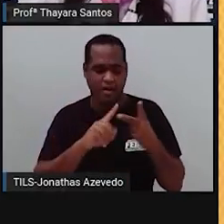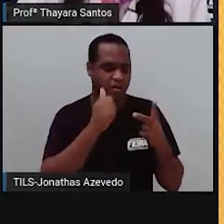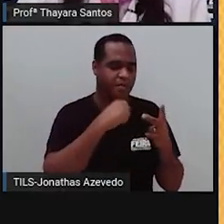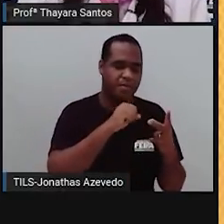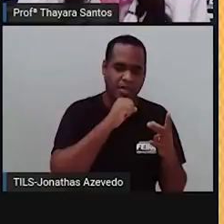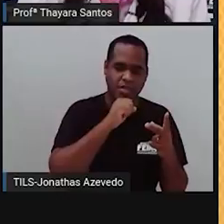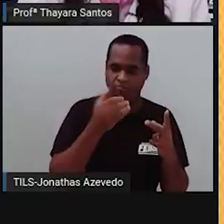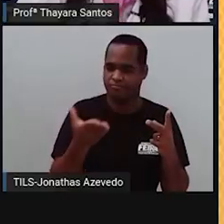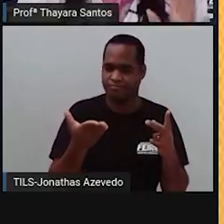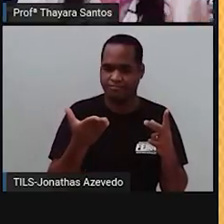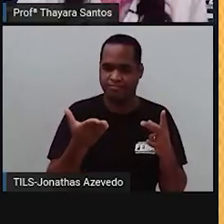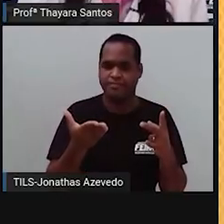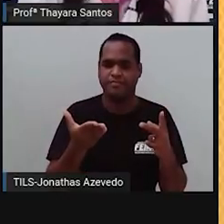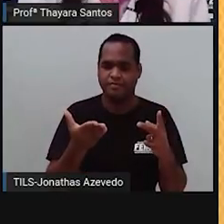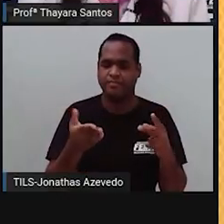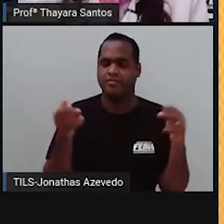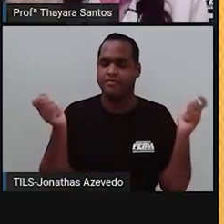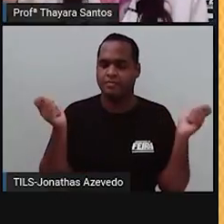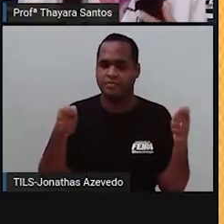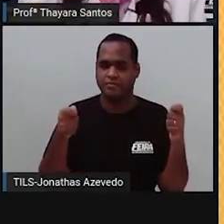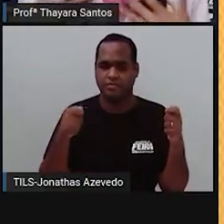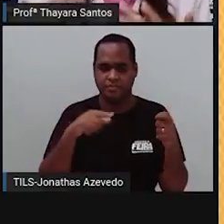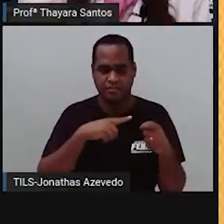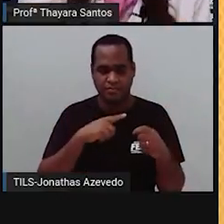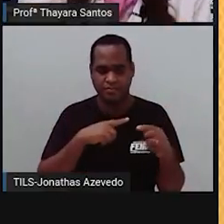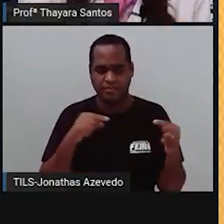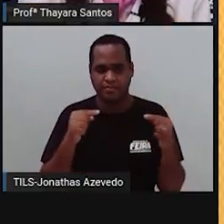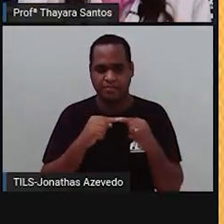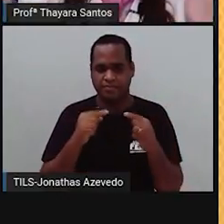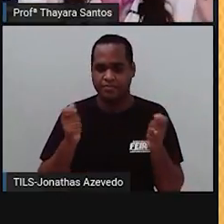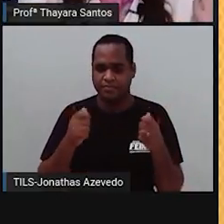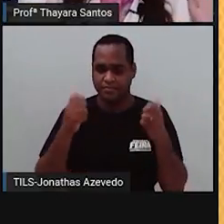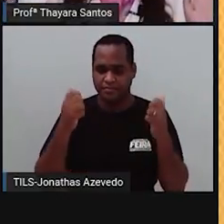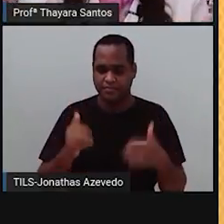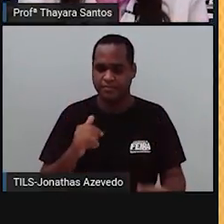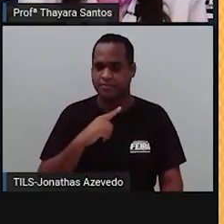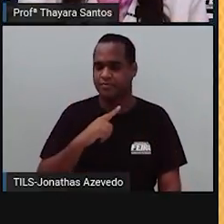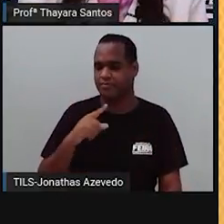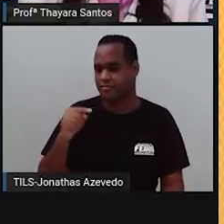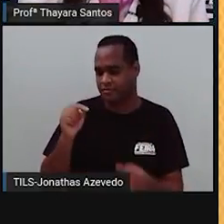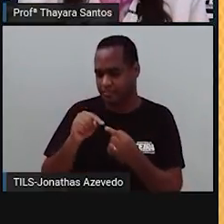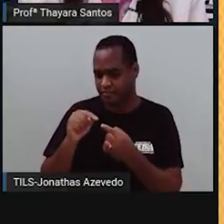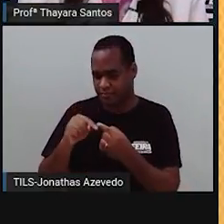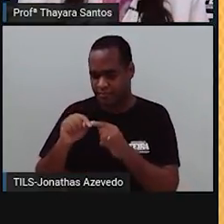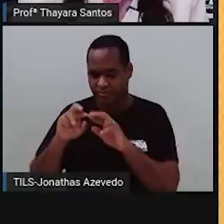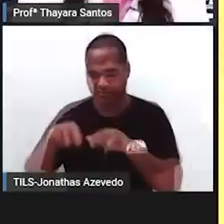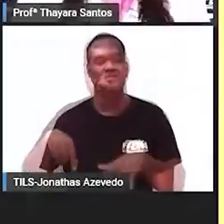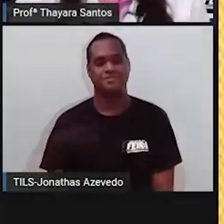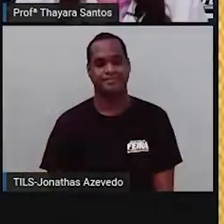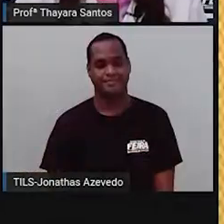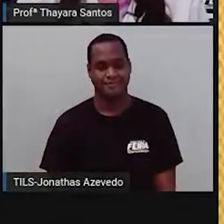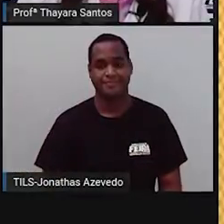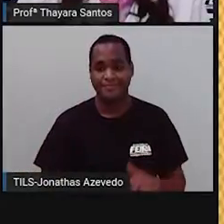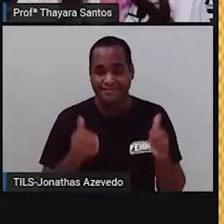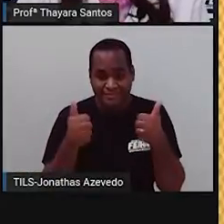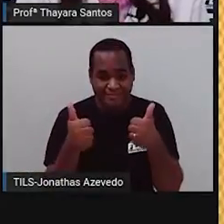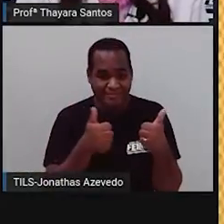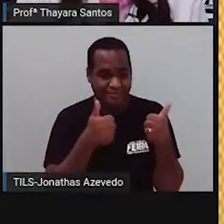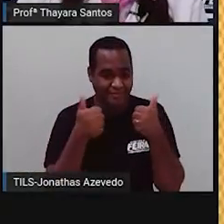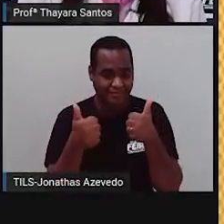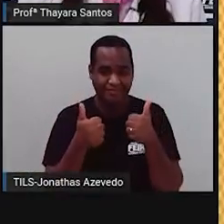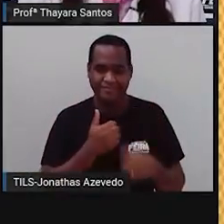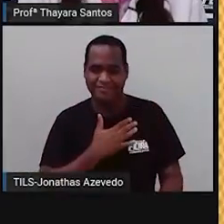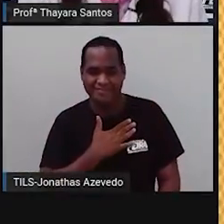mãe. Então, por isso que a gente está estudando isso e isso serve para qualquer outra característica também. E aí, pessoal,